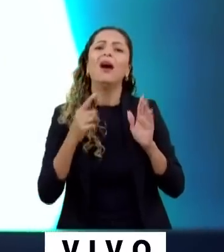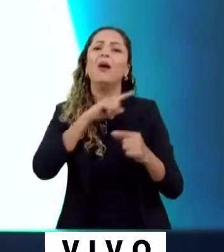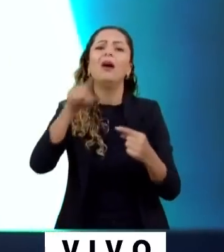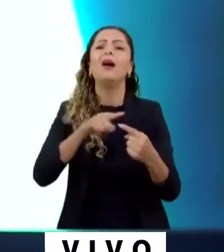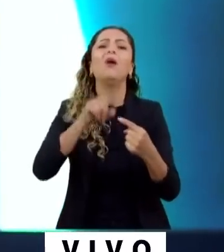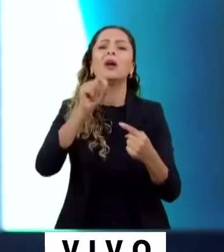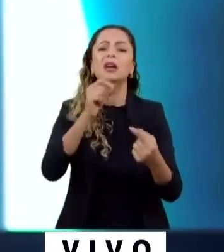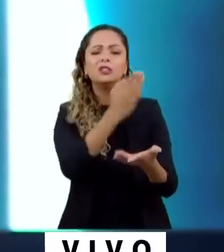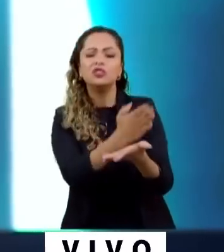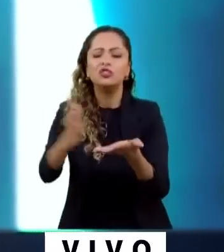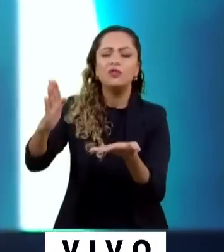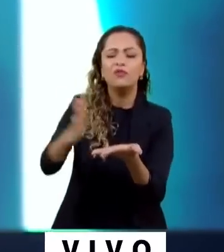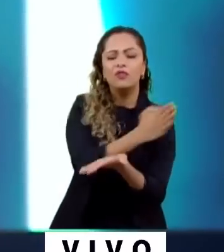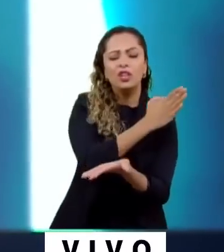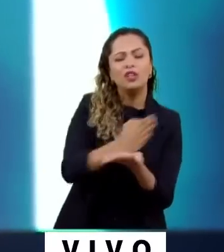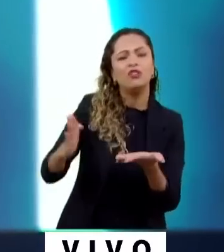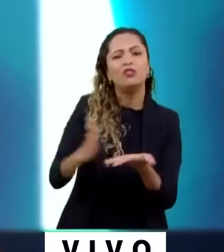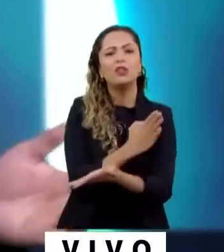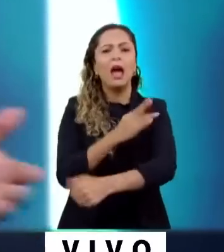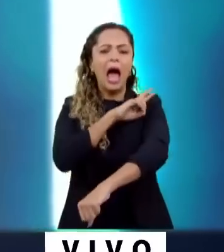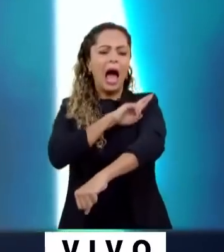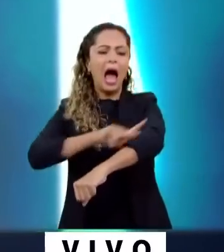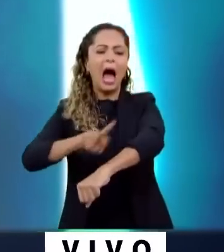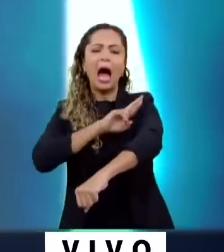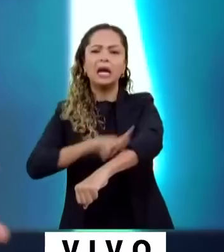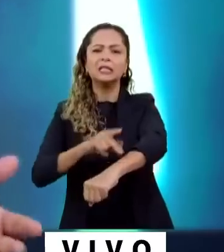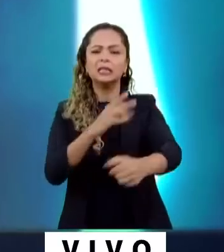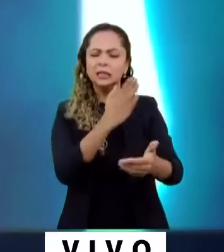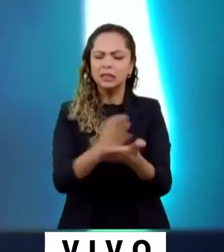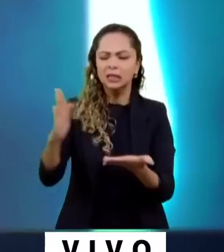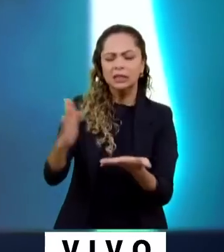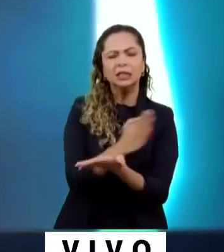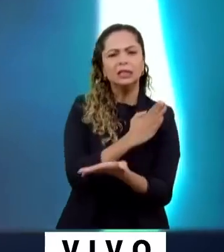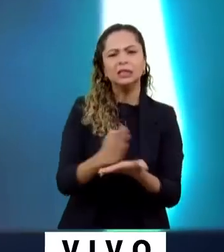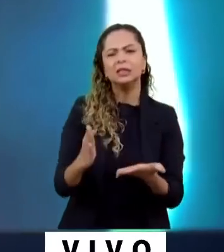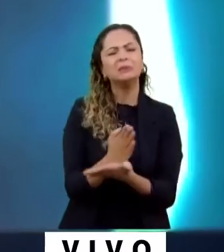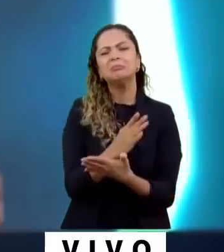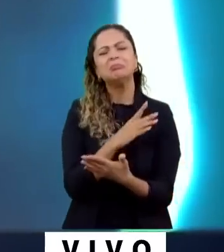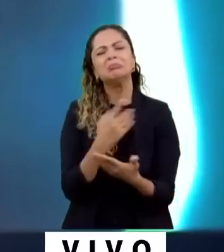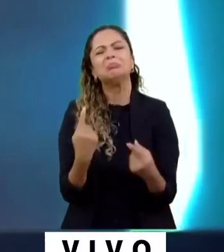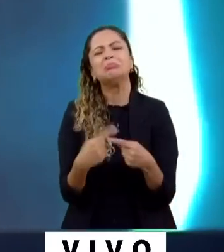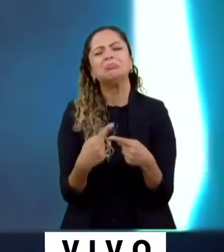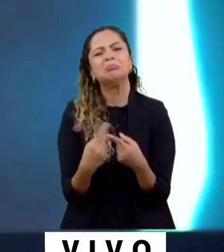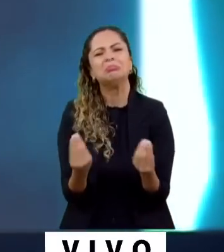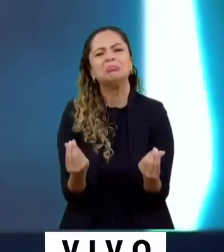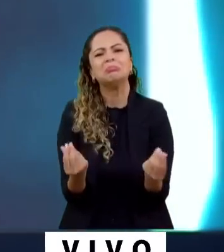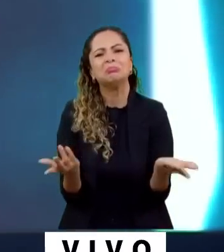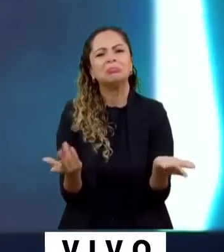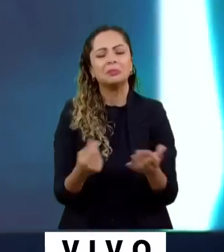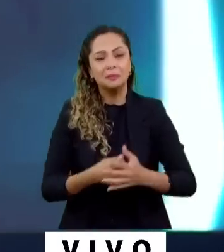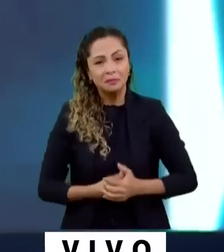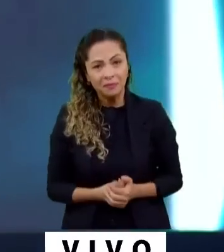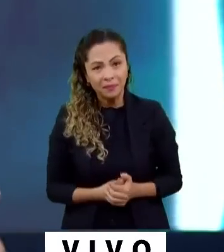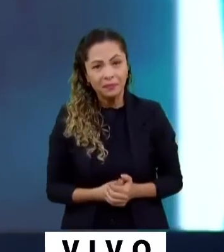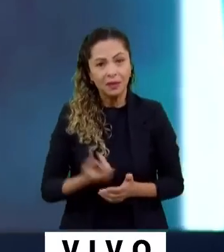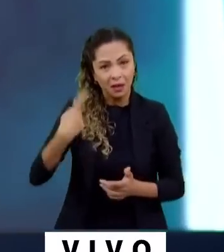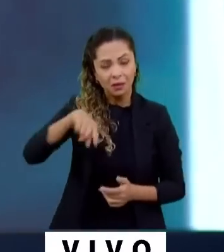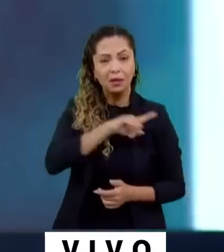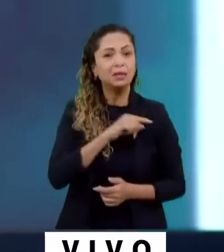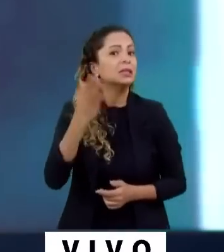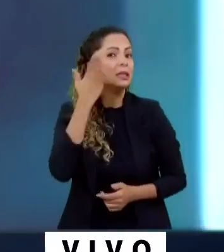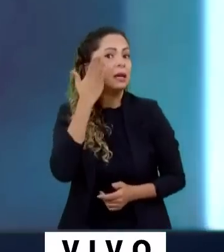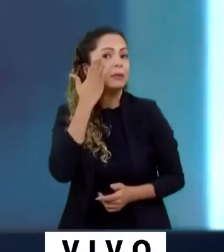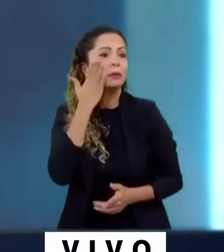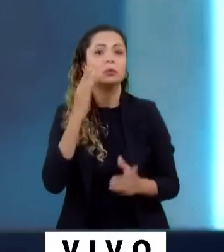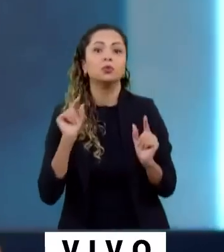essa divisão racial entre um e outro, isso leva ao quê? Nós sabemos que existem aí